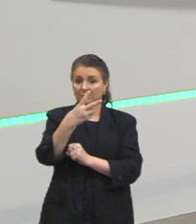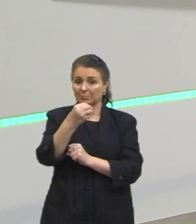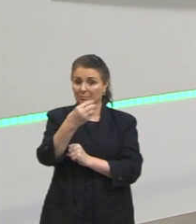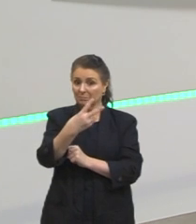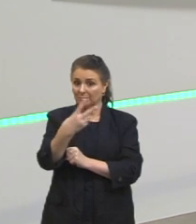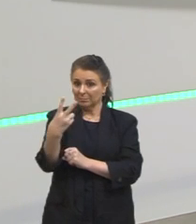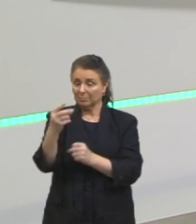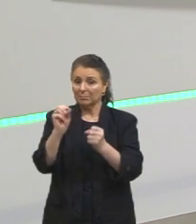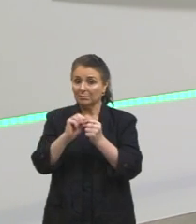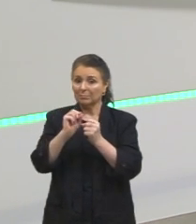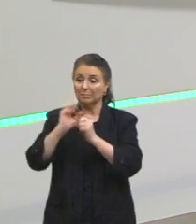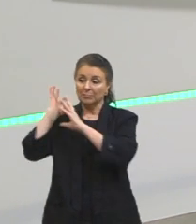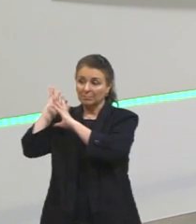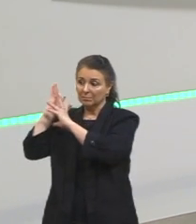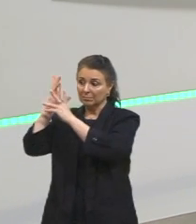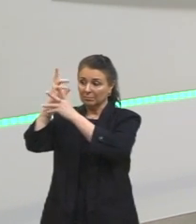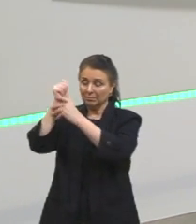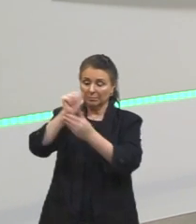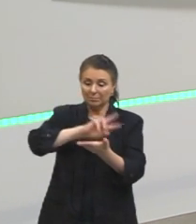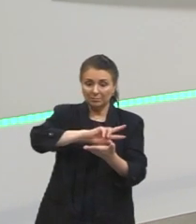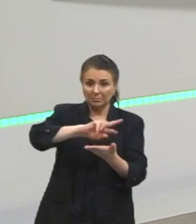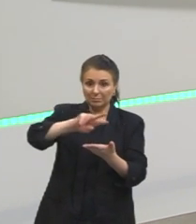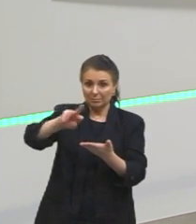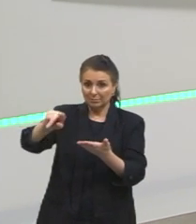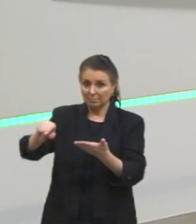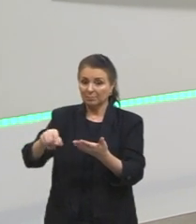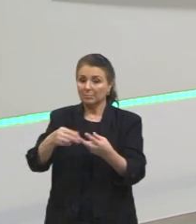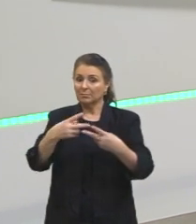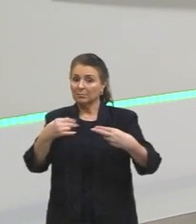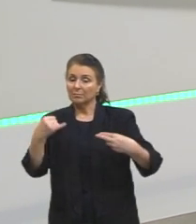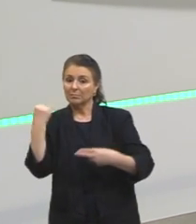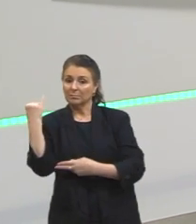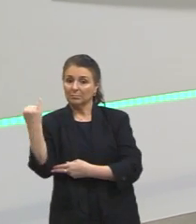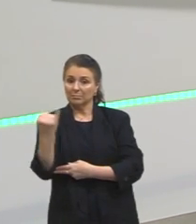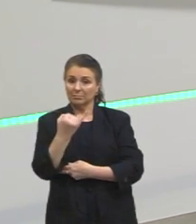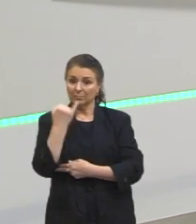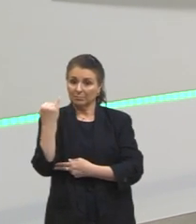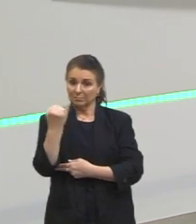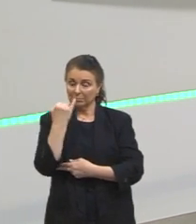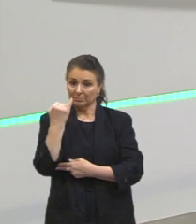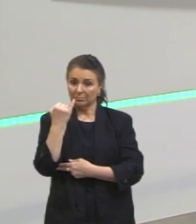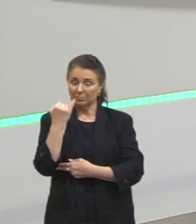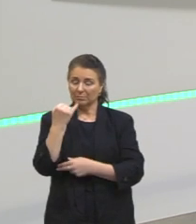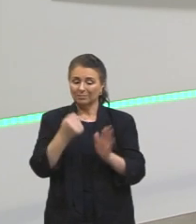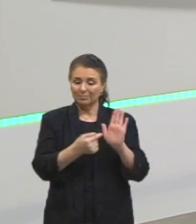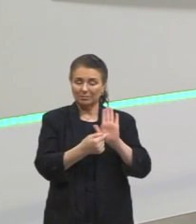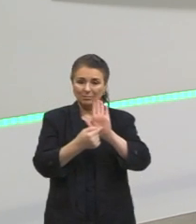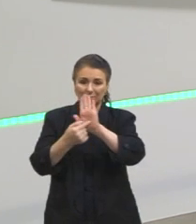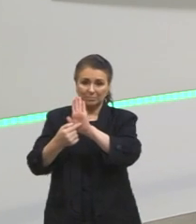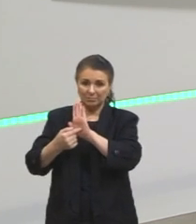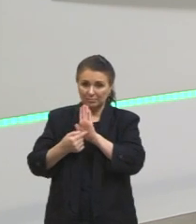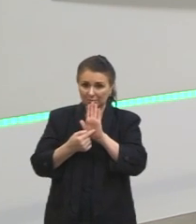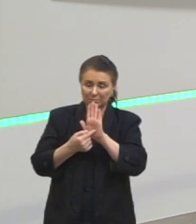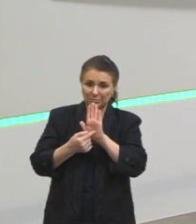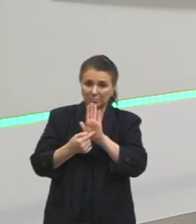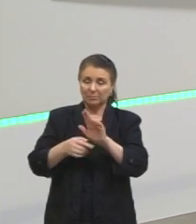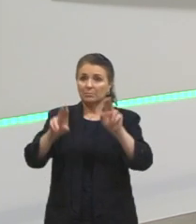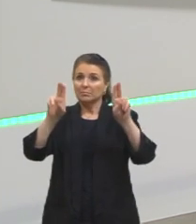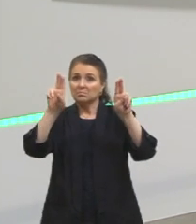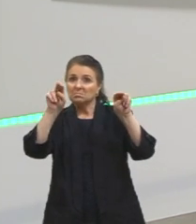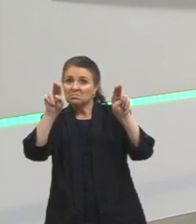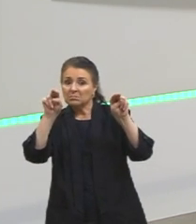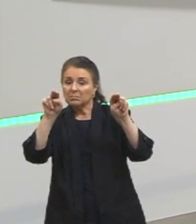nós fizemos uma retomada de vários pontos importantes que são elencados como assuntos